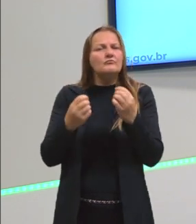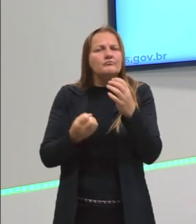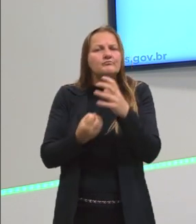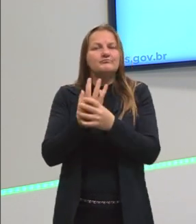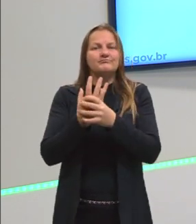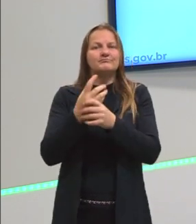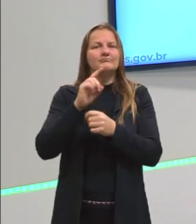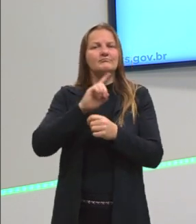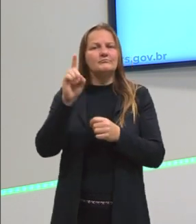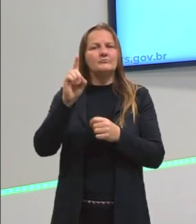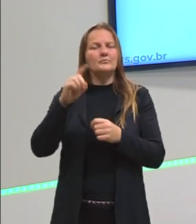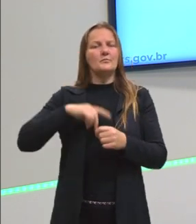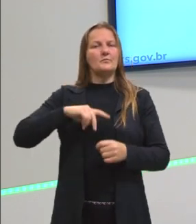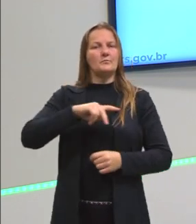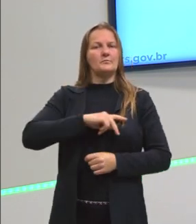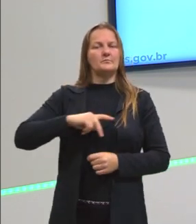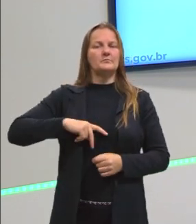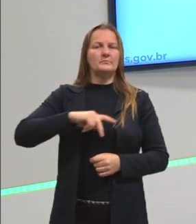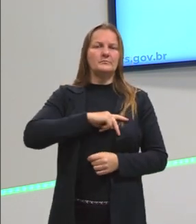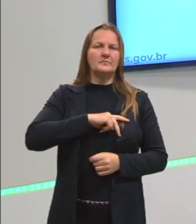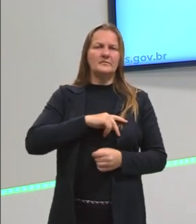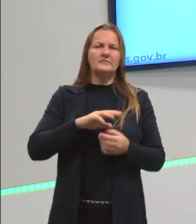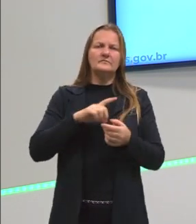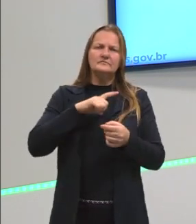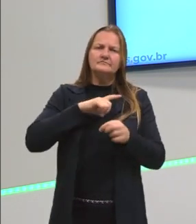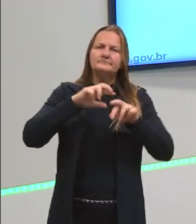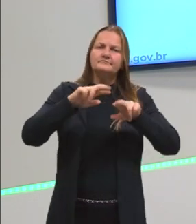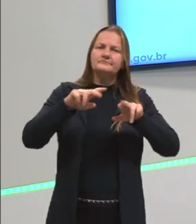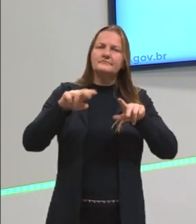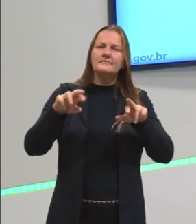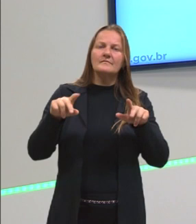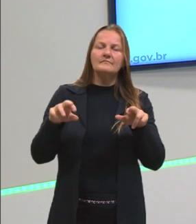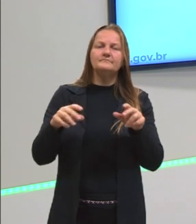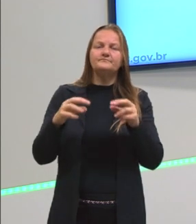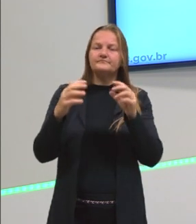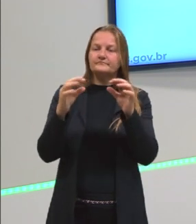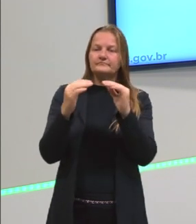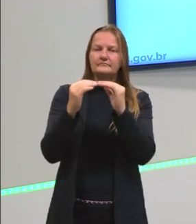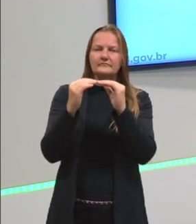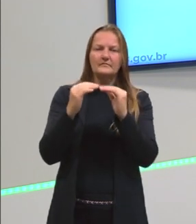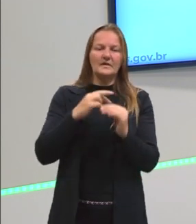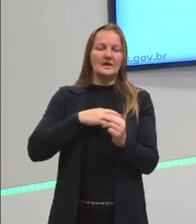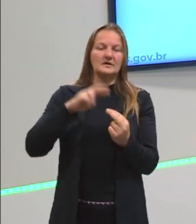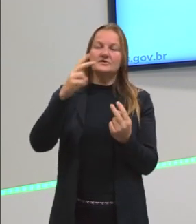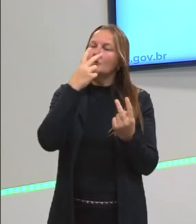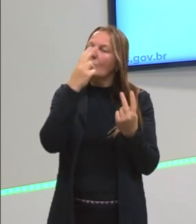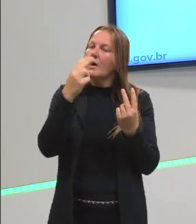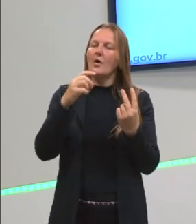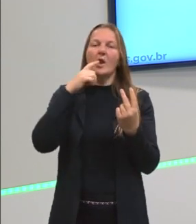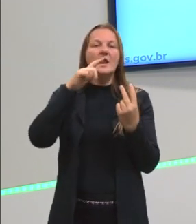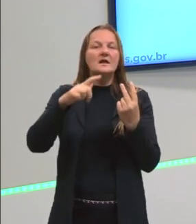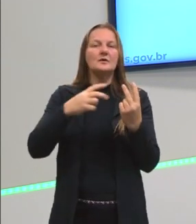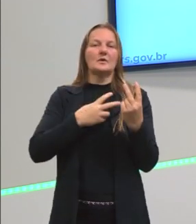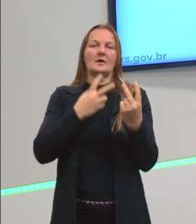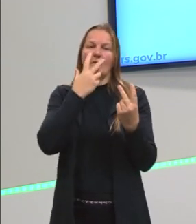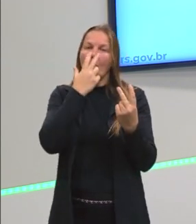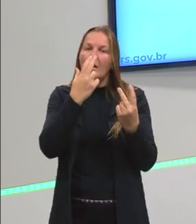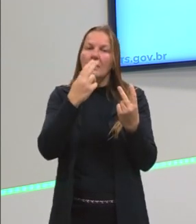nos povos onde há muitas coisas em comum, religião, língua, né?